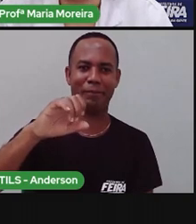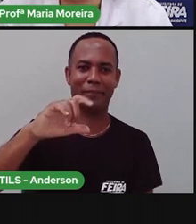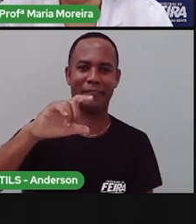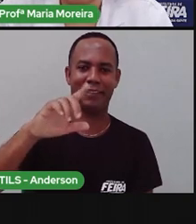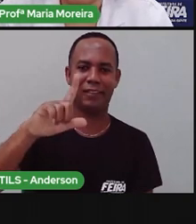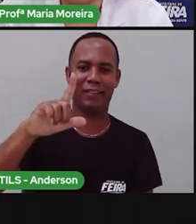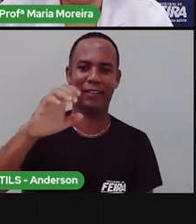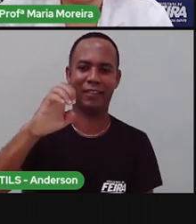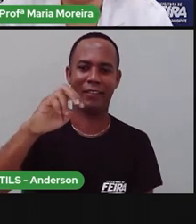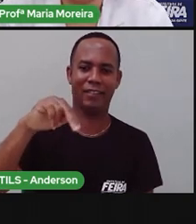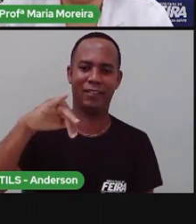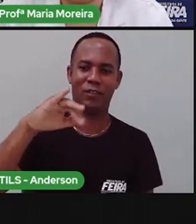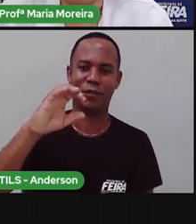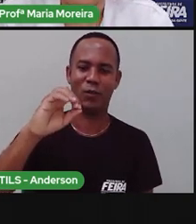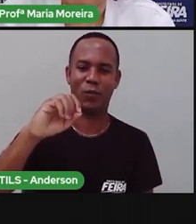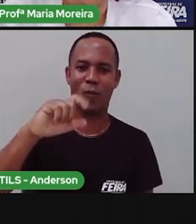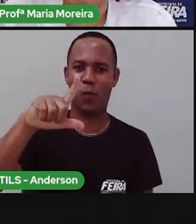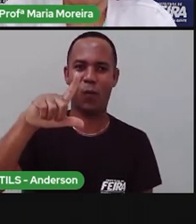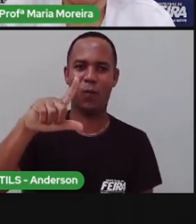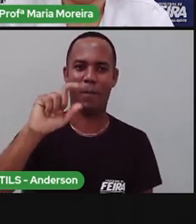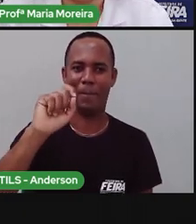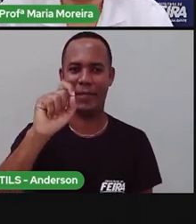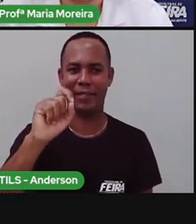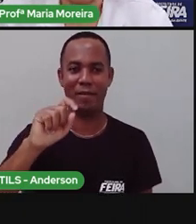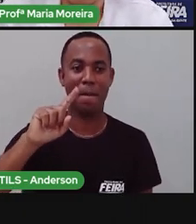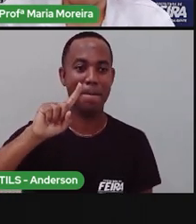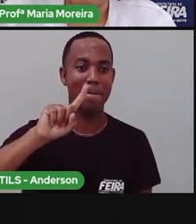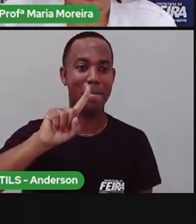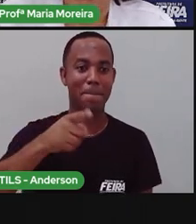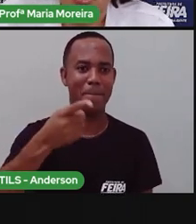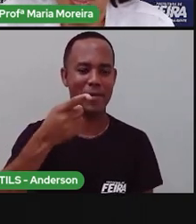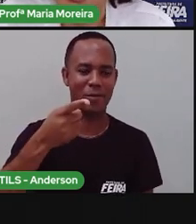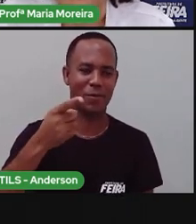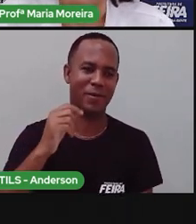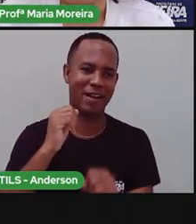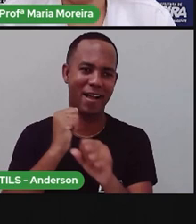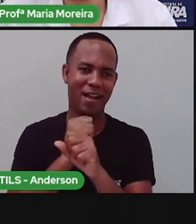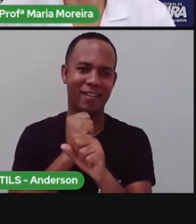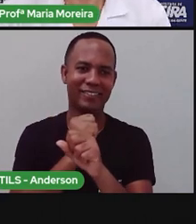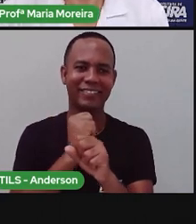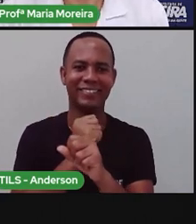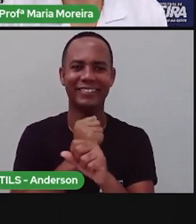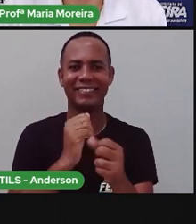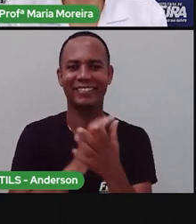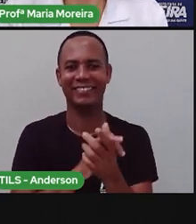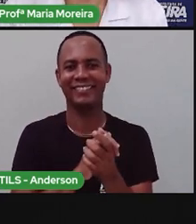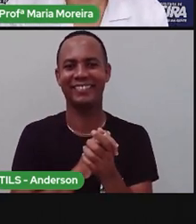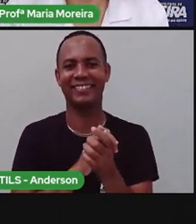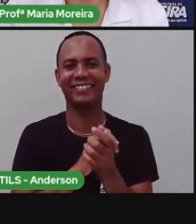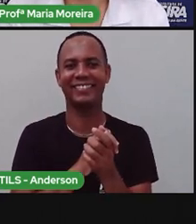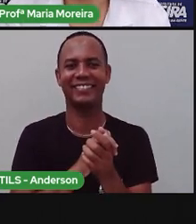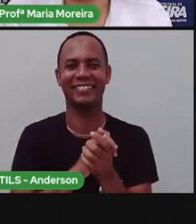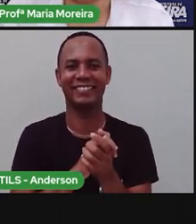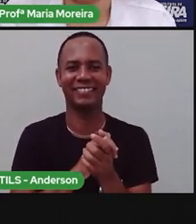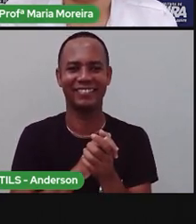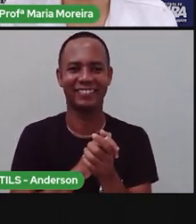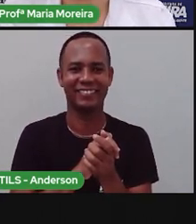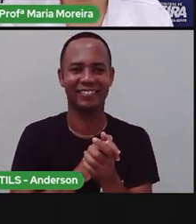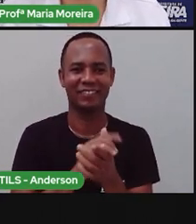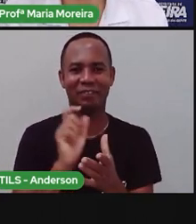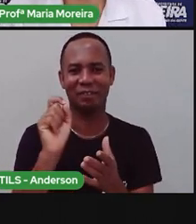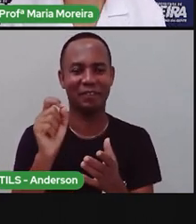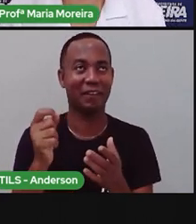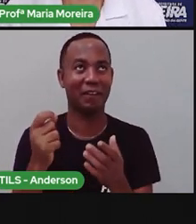Mil. Anderson, hoje ele vai tirar... Comportamento regular, viu, Anderson? Comportamento regular, porque não estudou pra